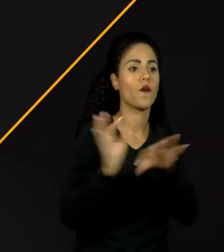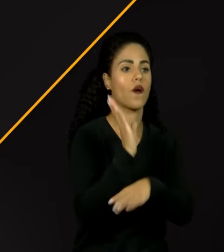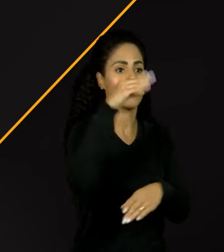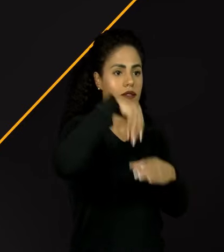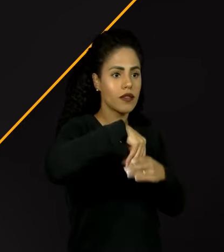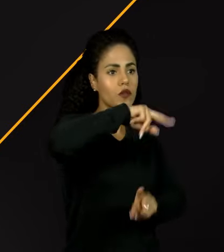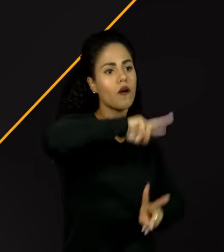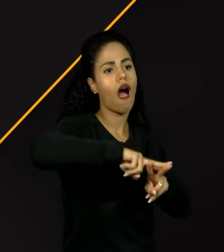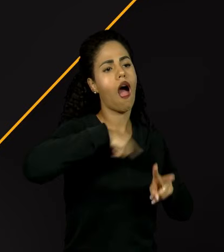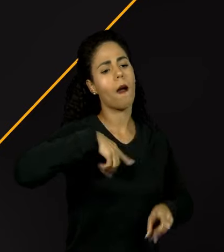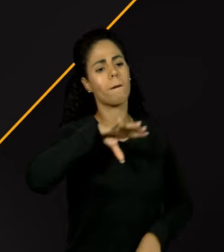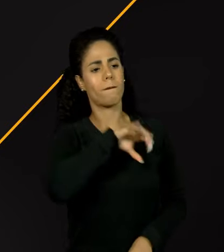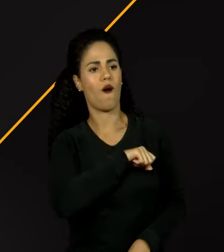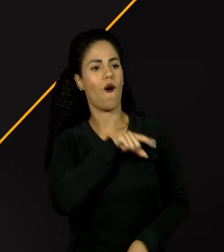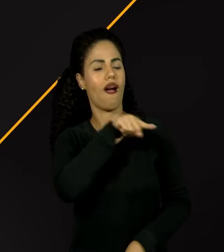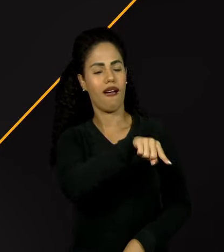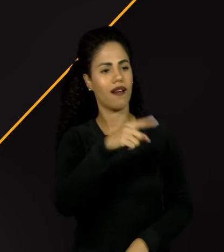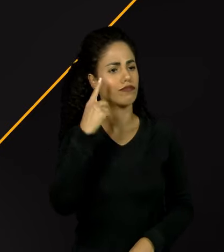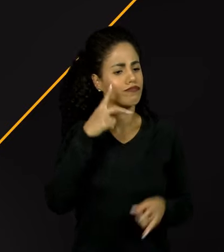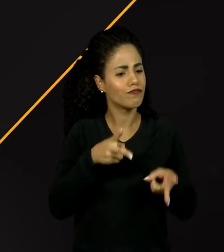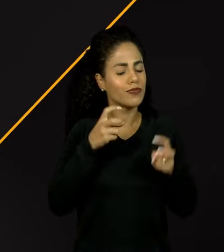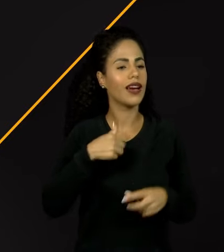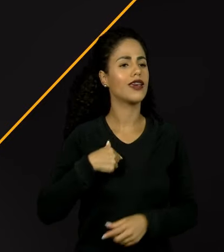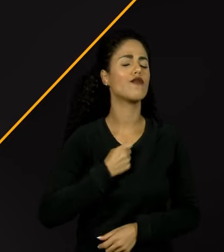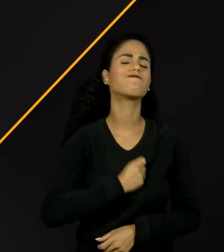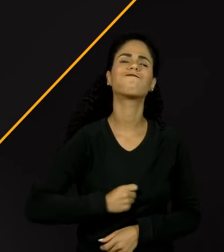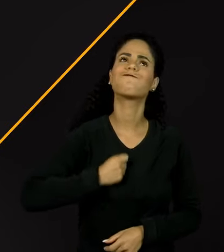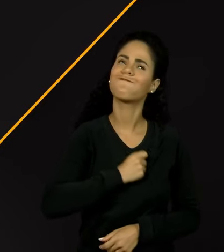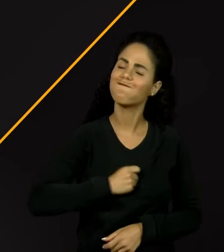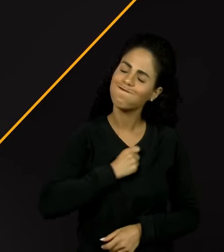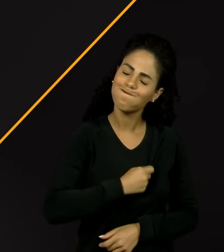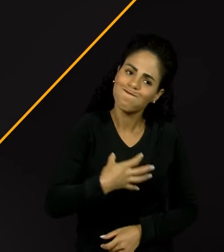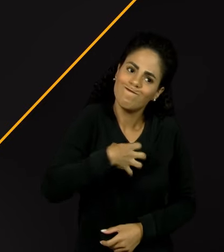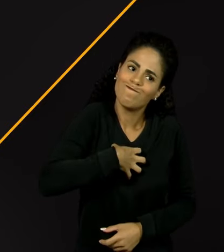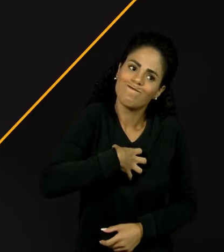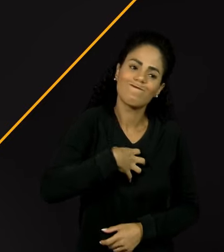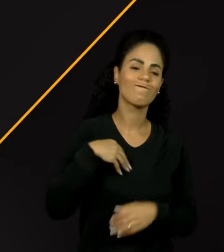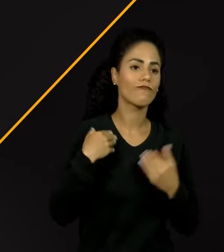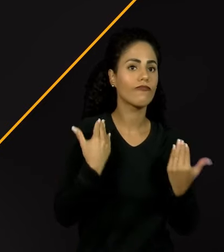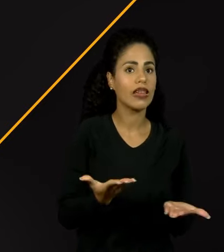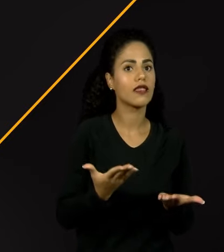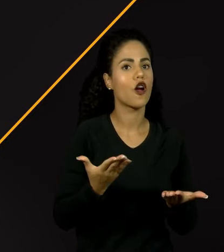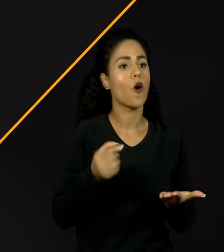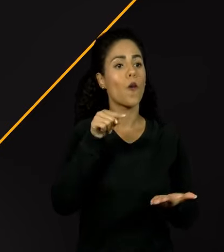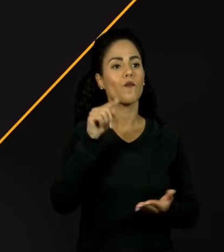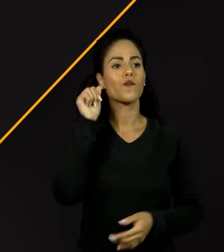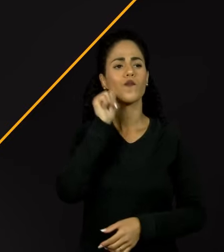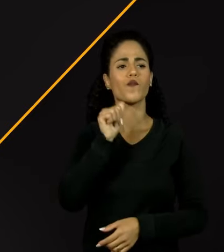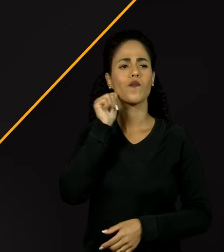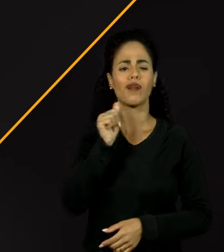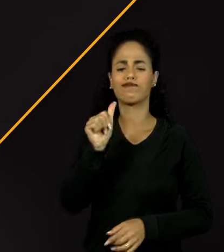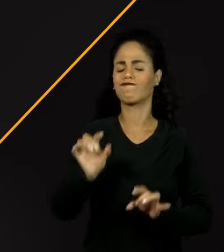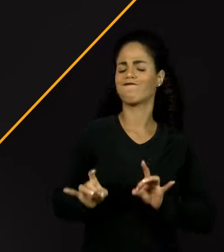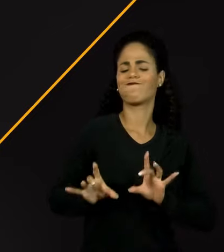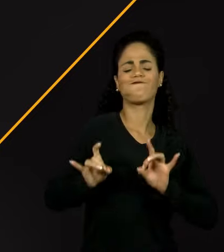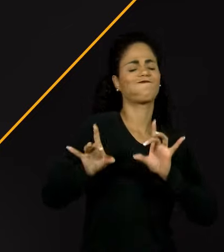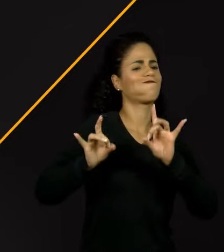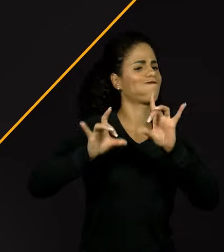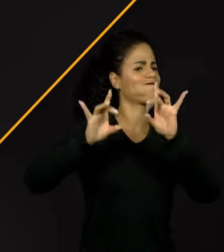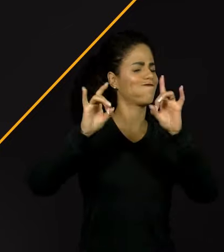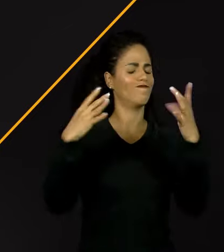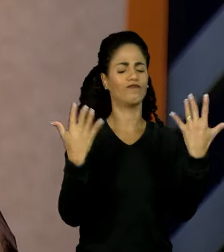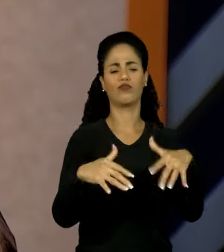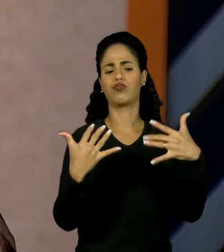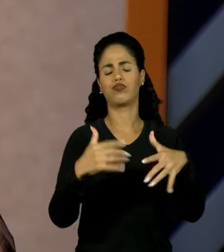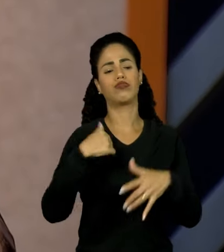percebi o amor que minha mãe tinha. E eu sinto saudades da minha mãe, né? Que infelizmente perdi há três anos. Mas uma mulher, o que fica